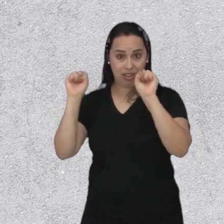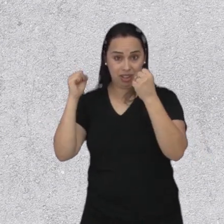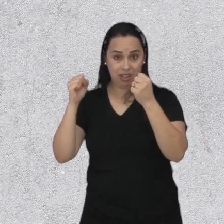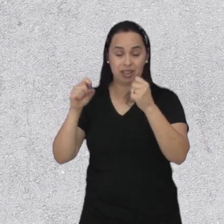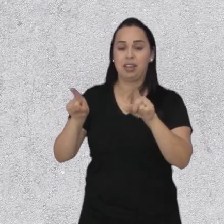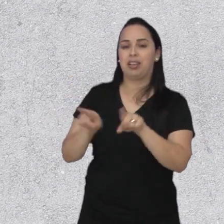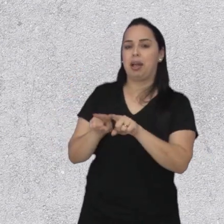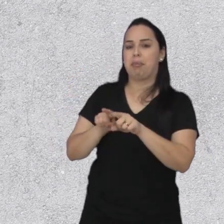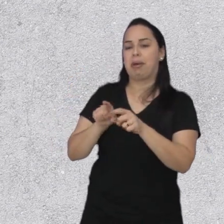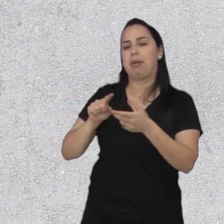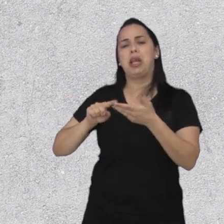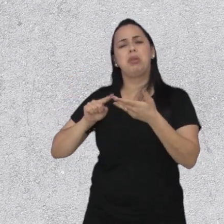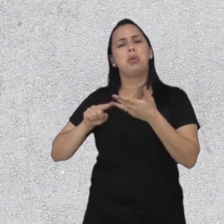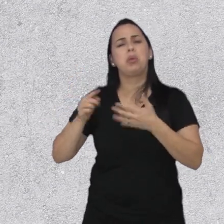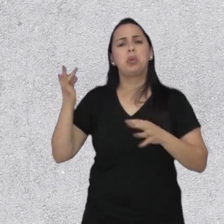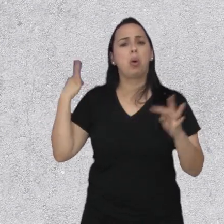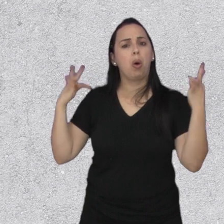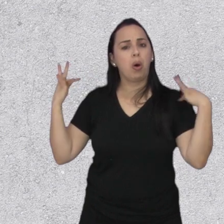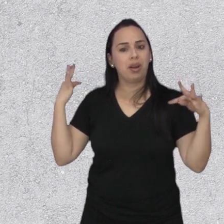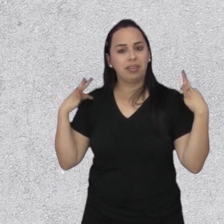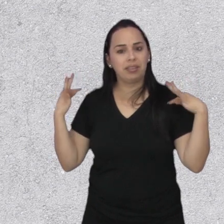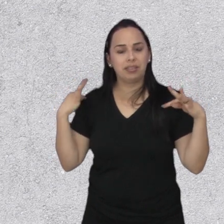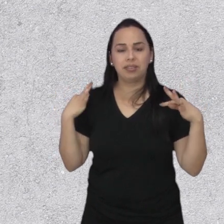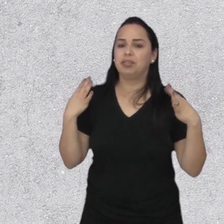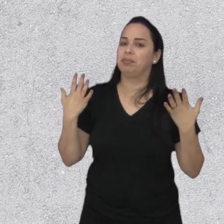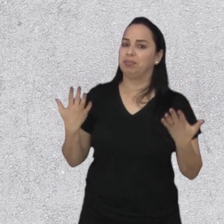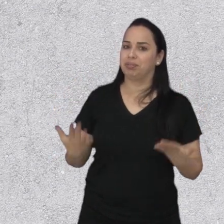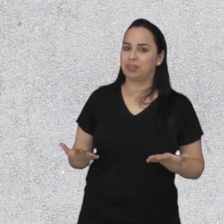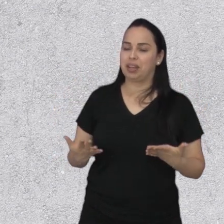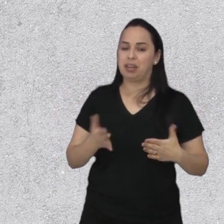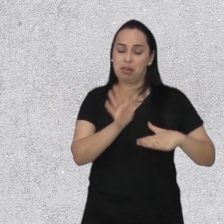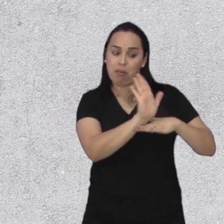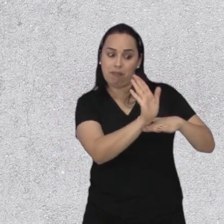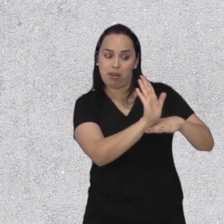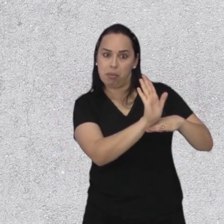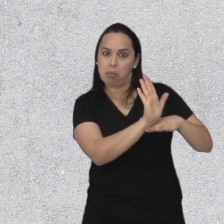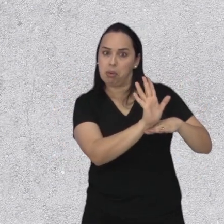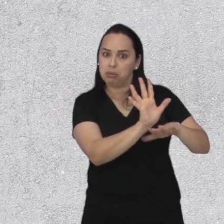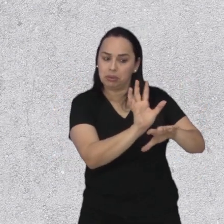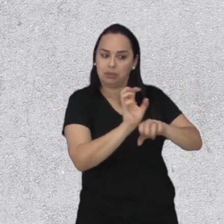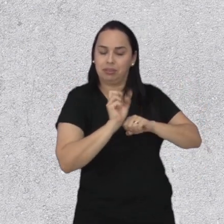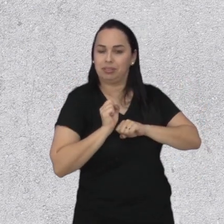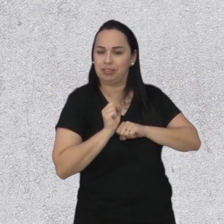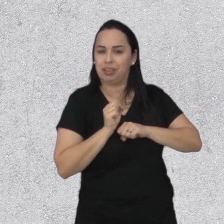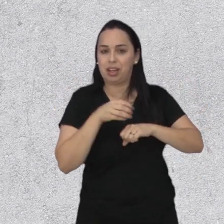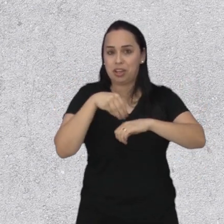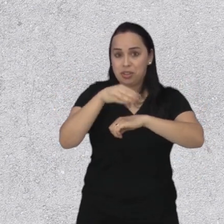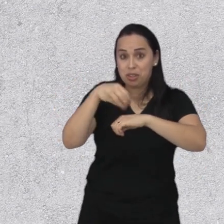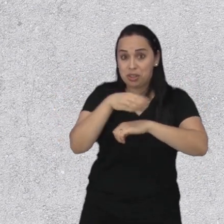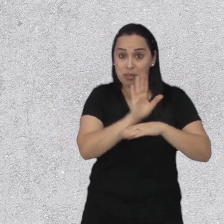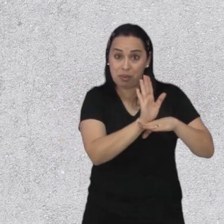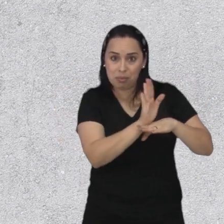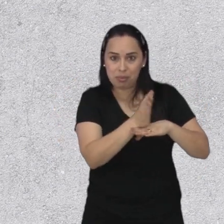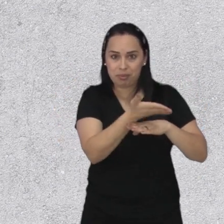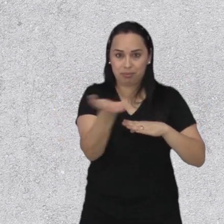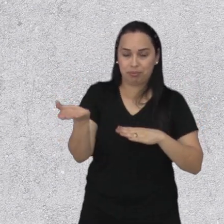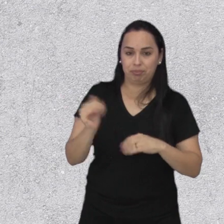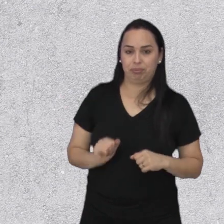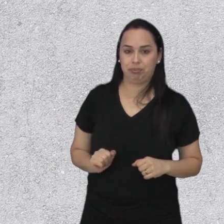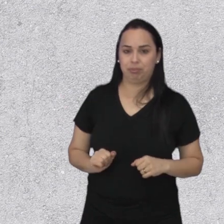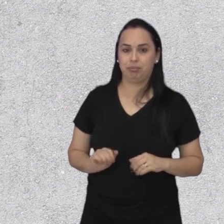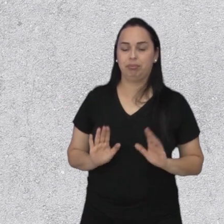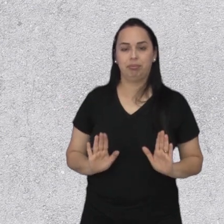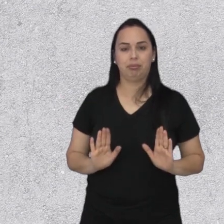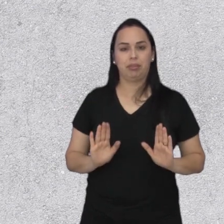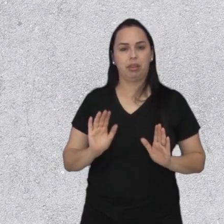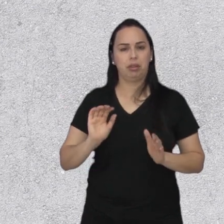recreadores e até no turismo. E como a ficção pode inspirar a vida profissional, tenho dicas de filmes para você. Apesar